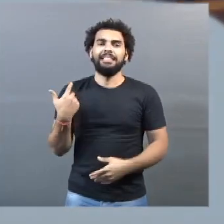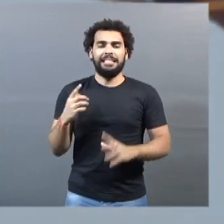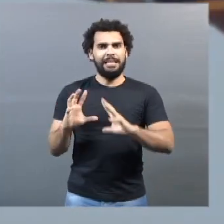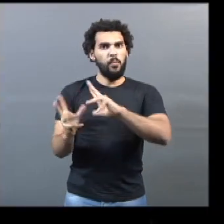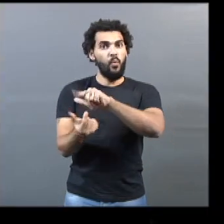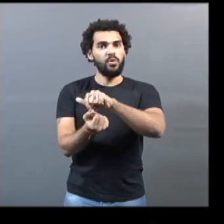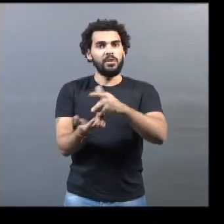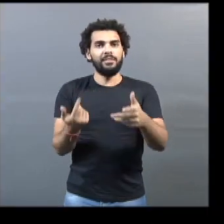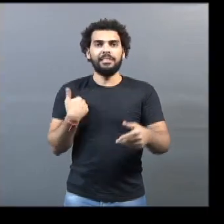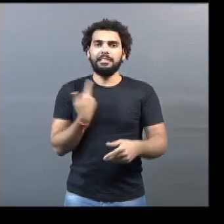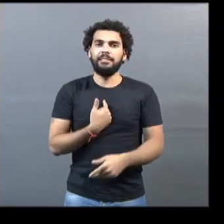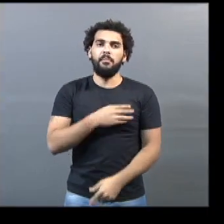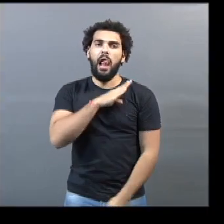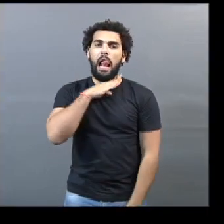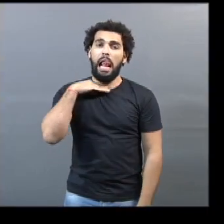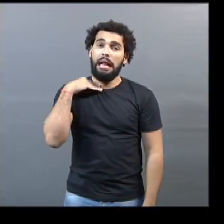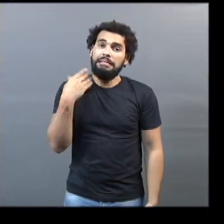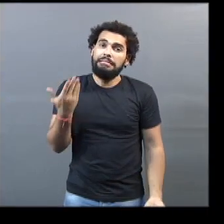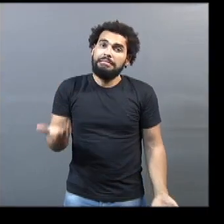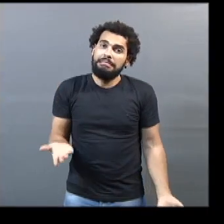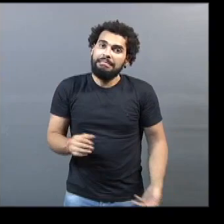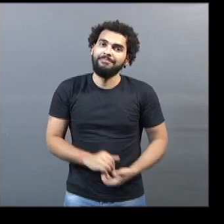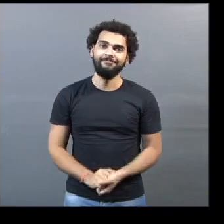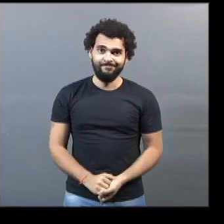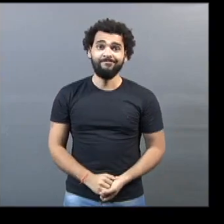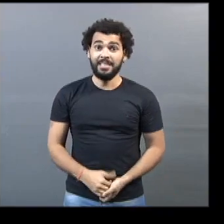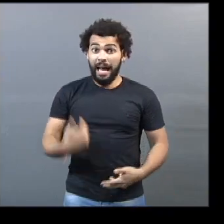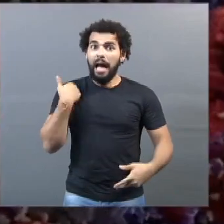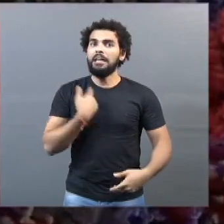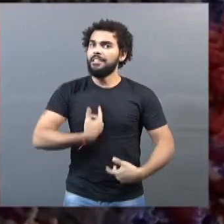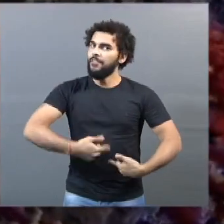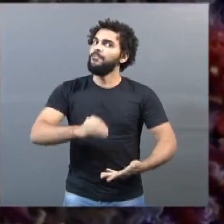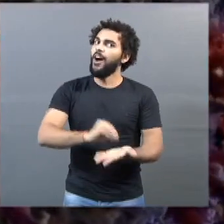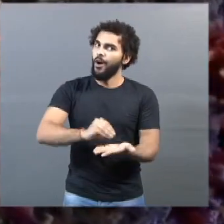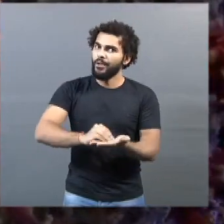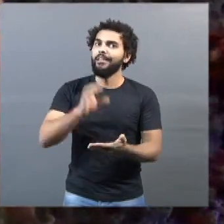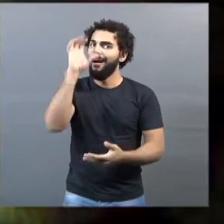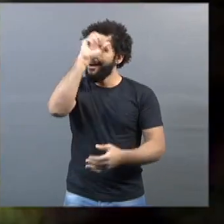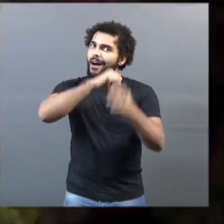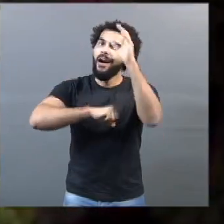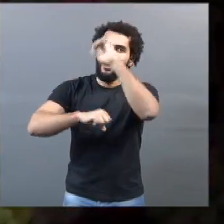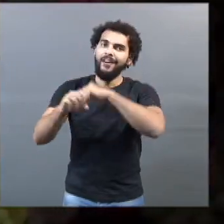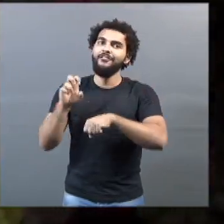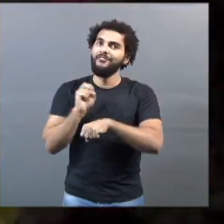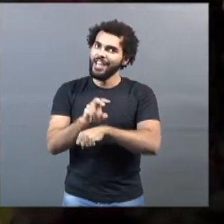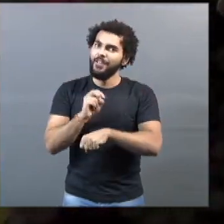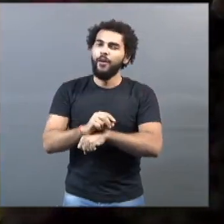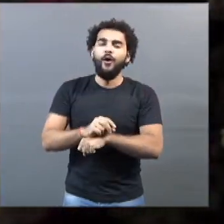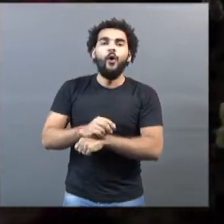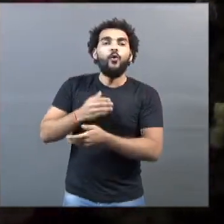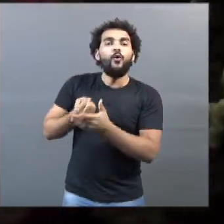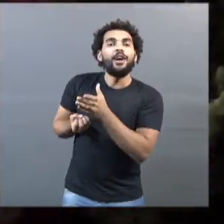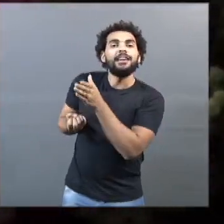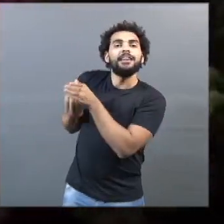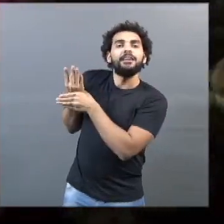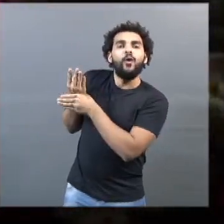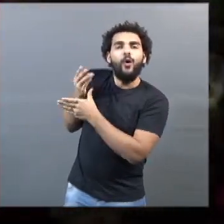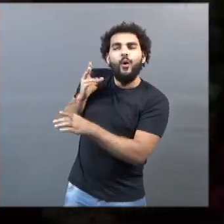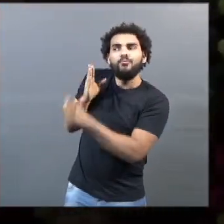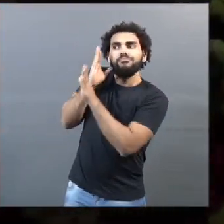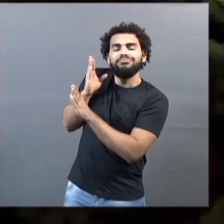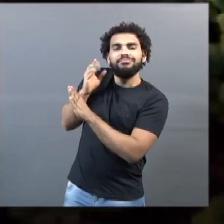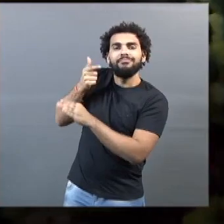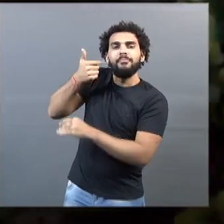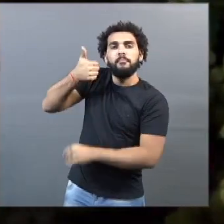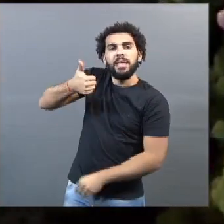poucos dias. É, ainda temos muito o que aprender sobre os vírus. O primeiro foi descoberto em 1890. É pouco